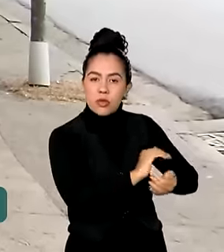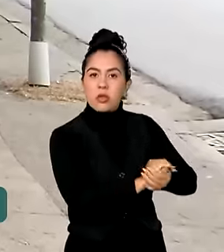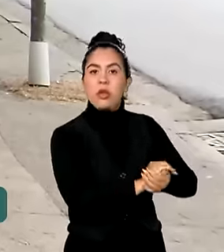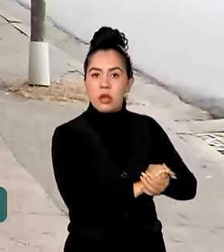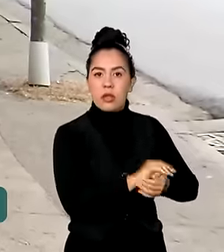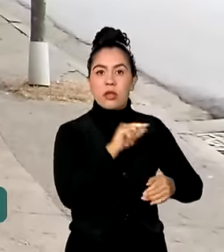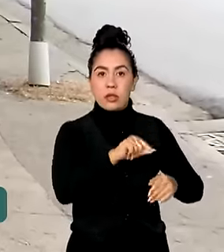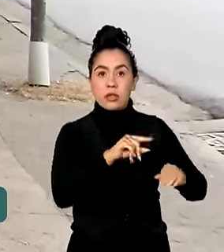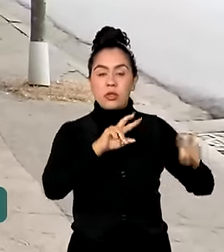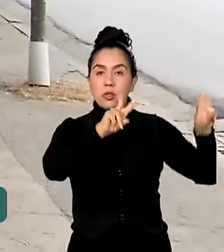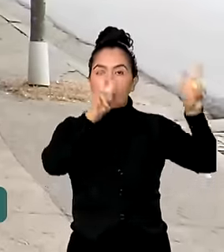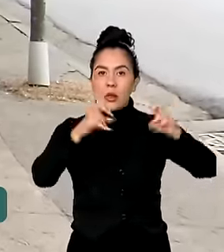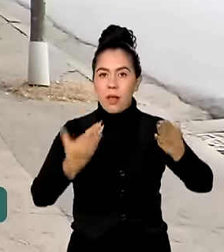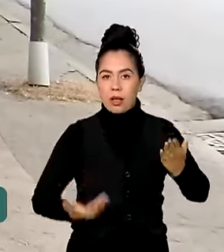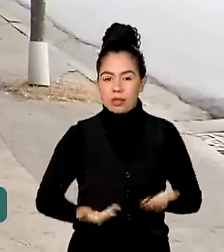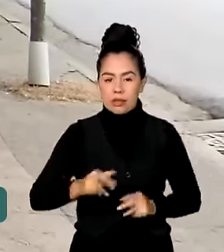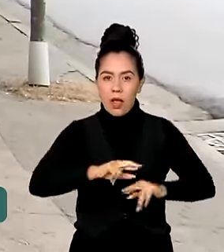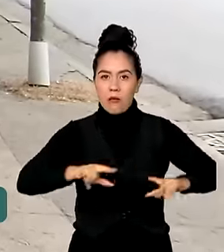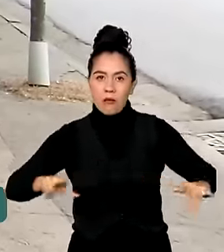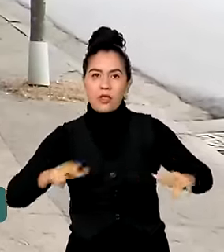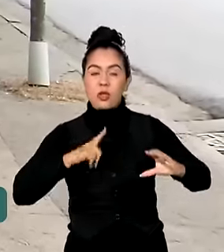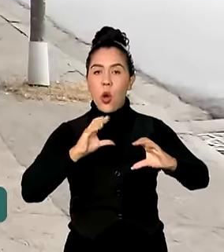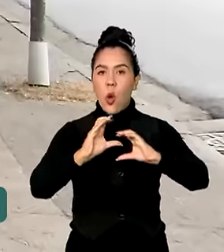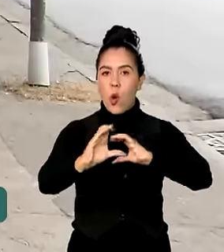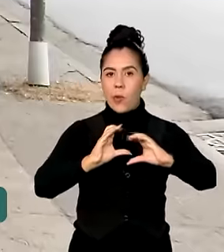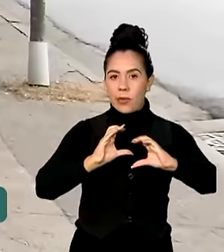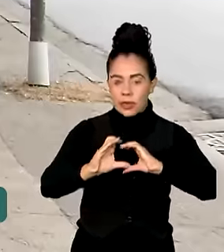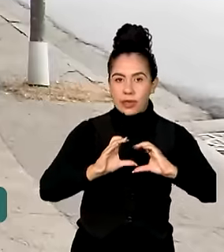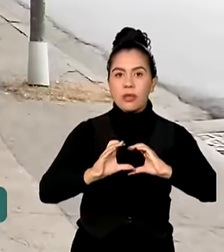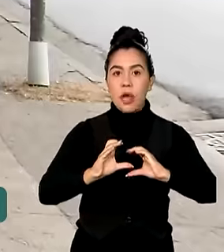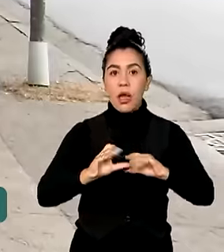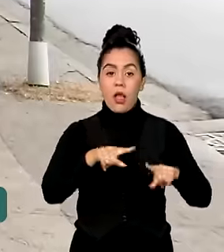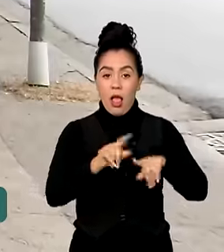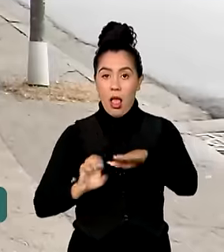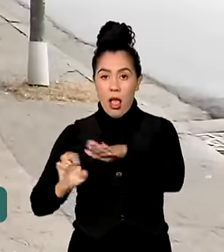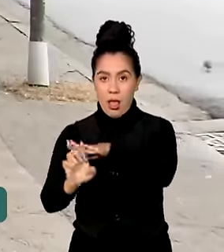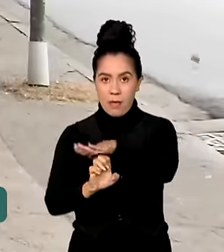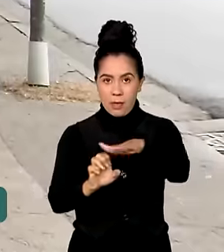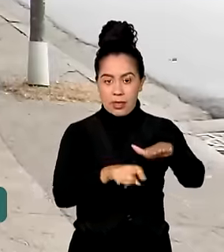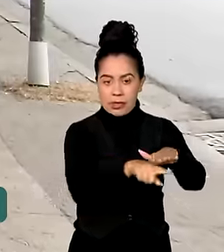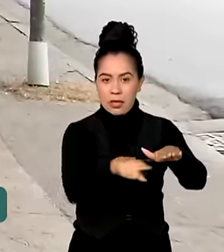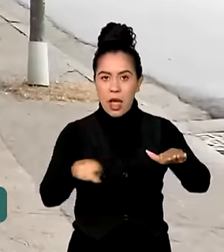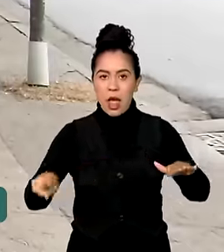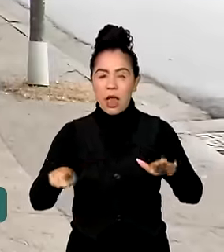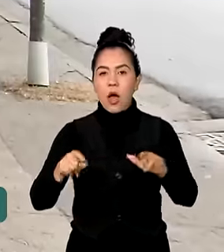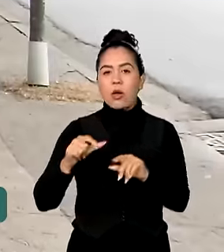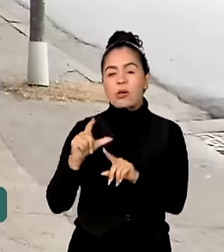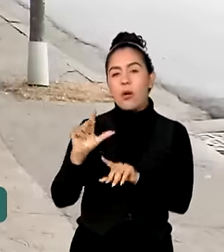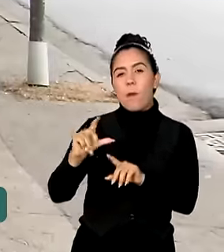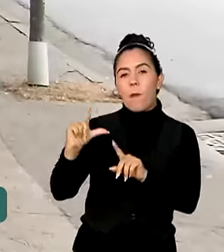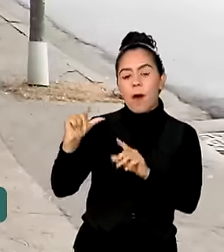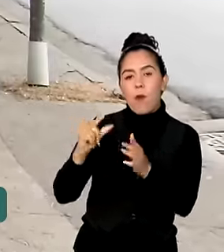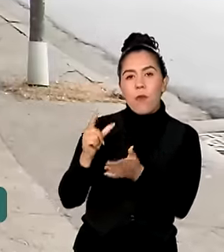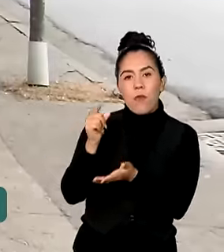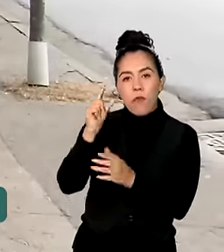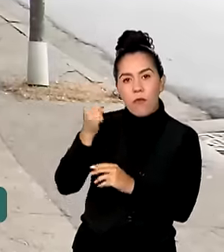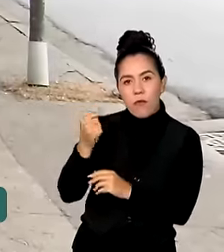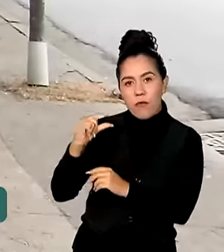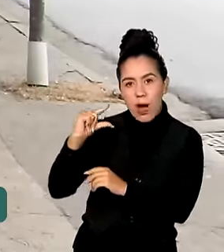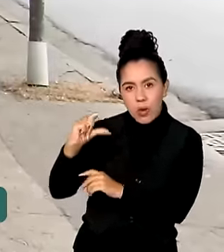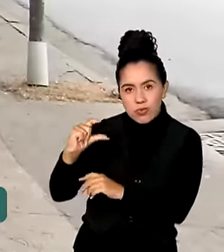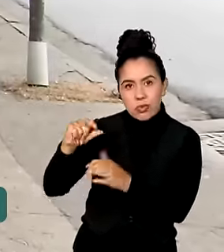Telecomunicações. As operadoras deixariam de pagar parte do valor que é destinado ao fundo e, em